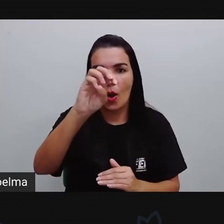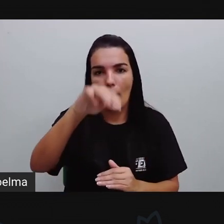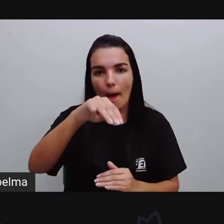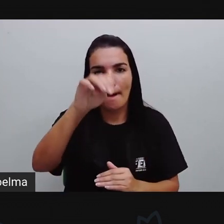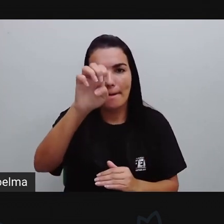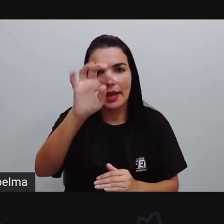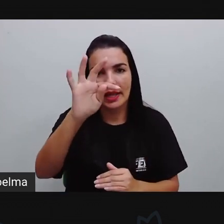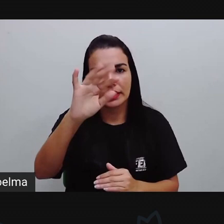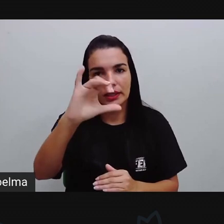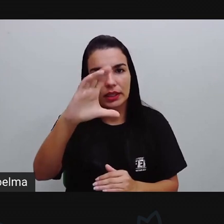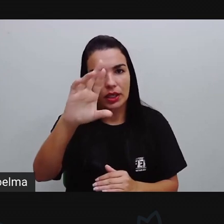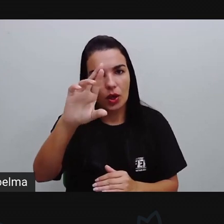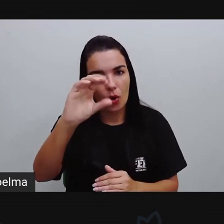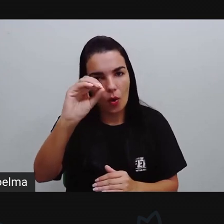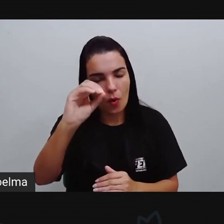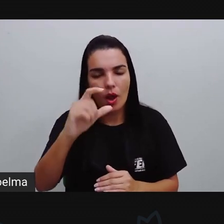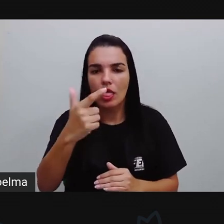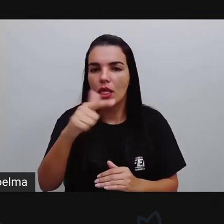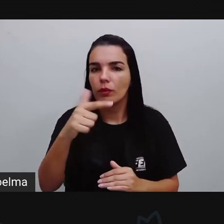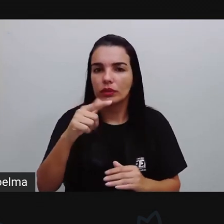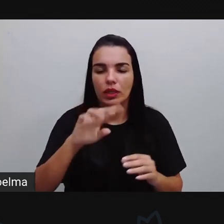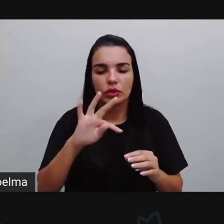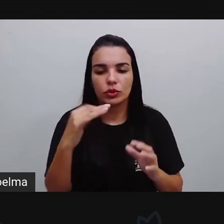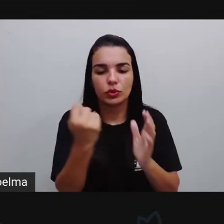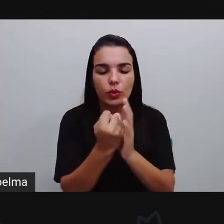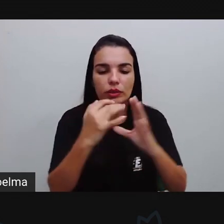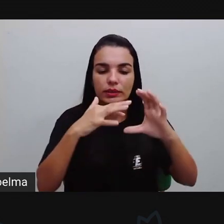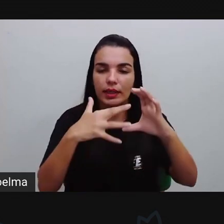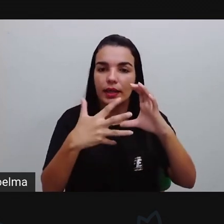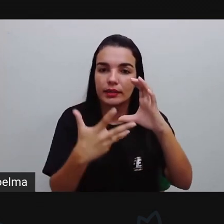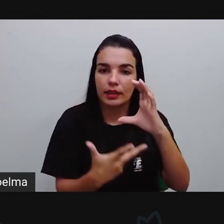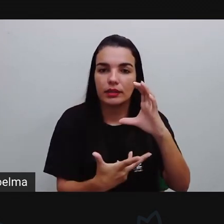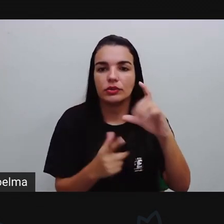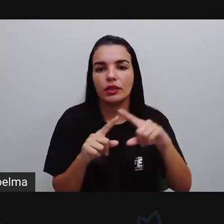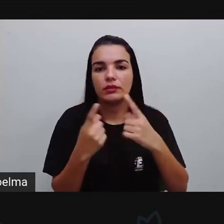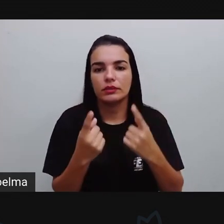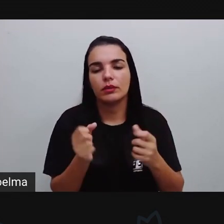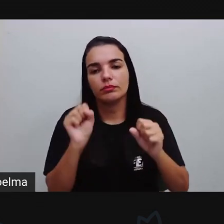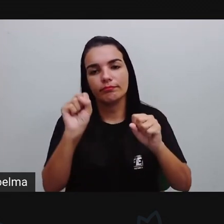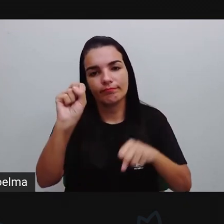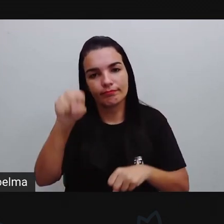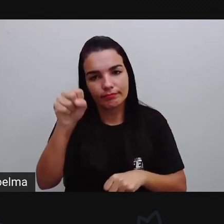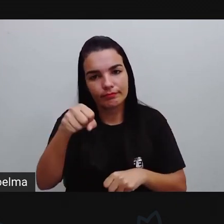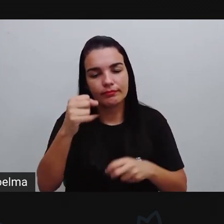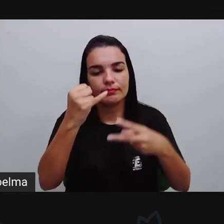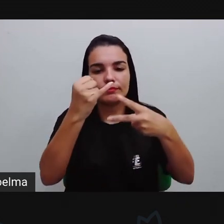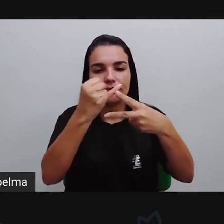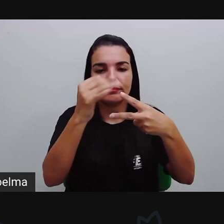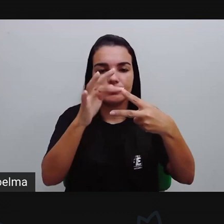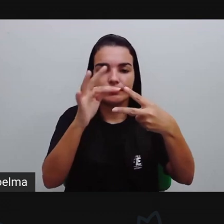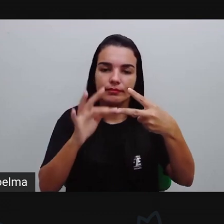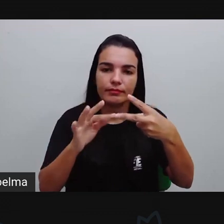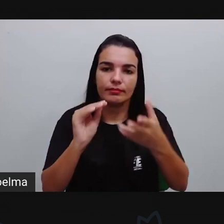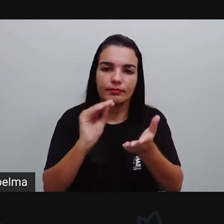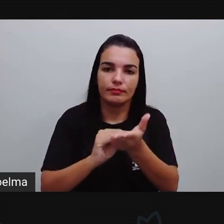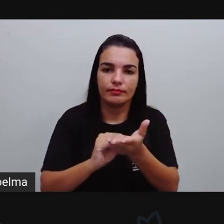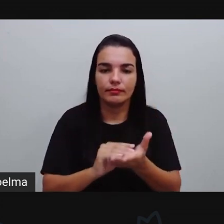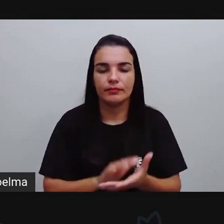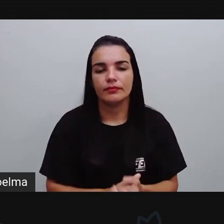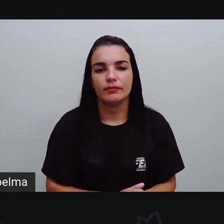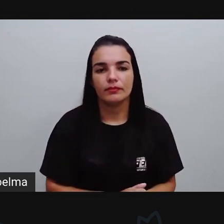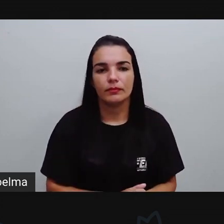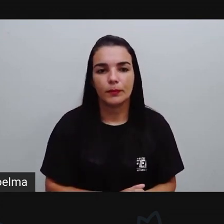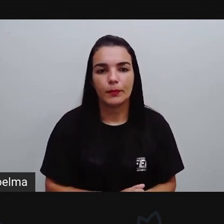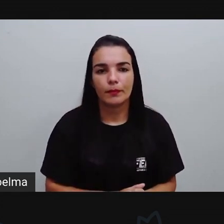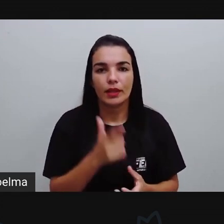três propriedades, né? Pode apresentar até duas, mas se faltar uma, já não é considerada um polígono. Aqui nós